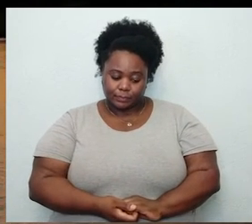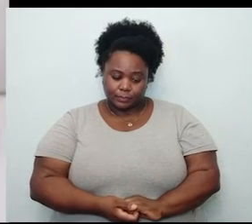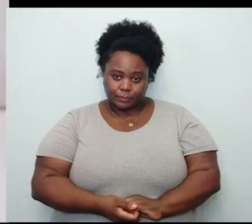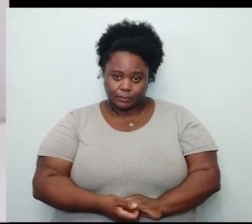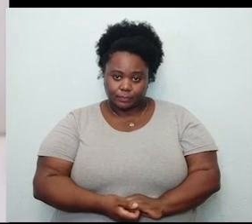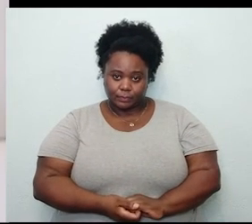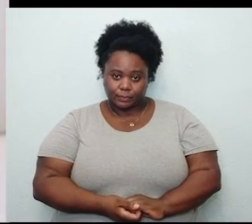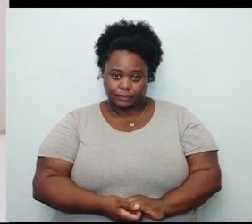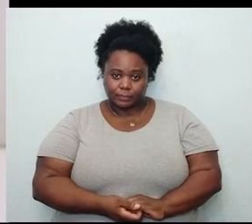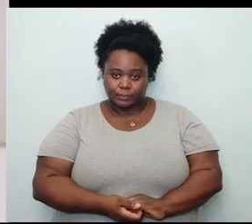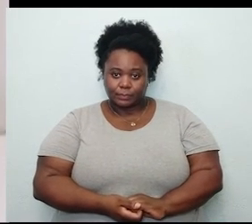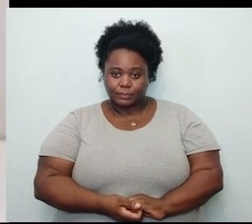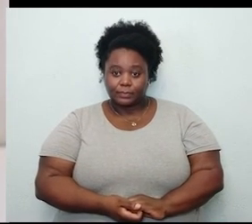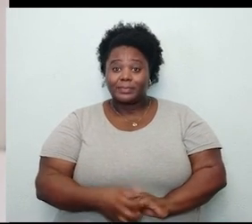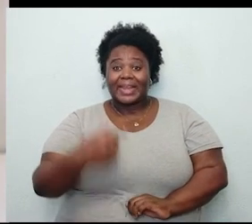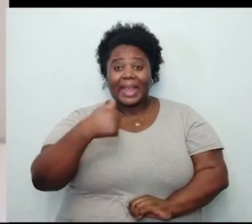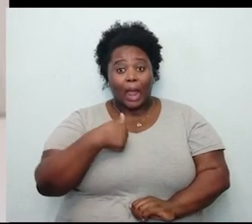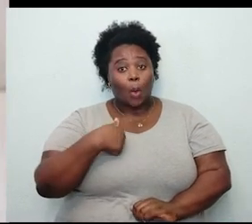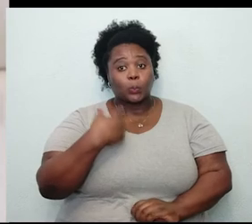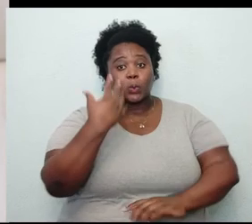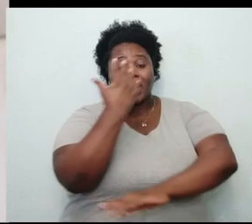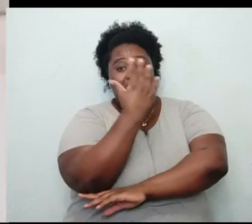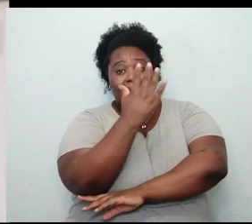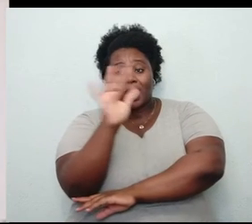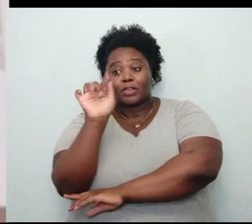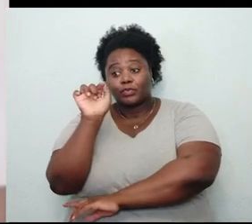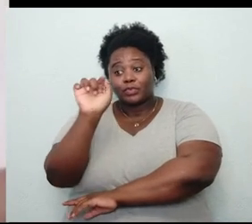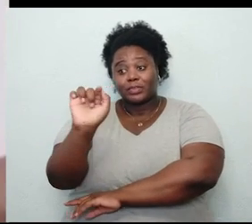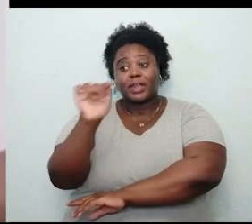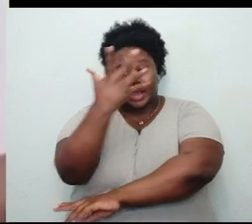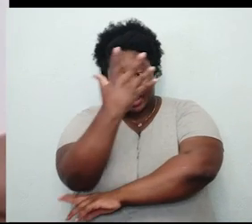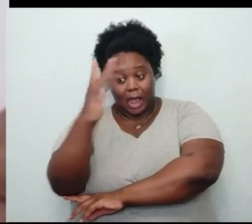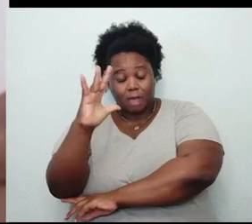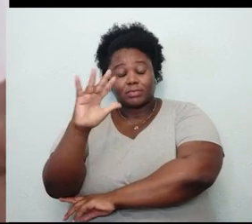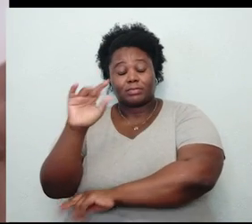Eu arvorizo, tu arvorizas,